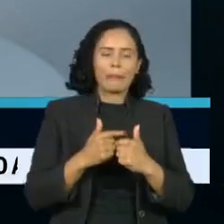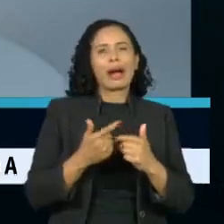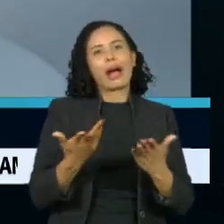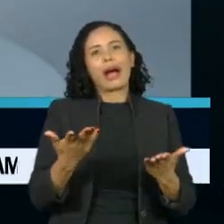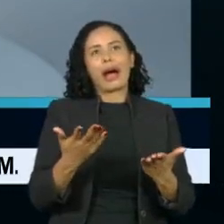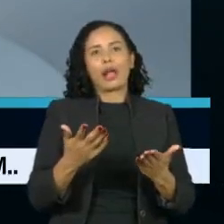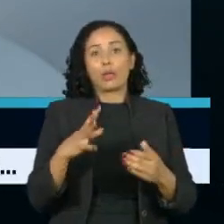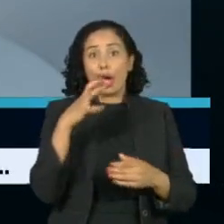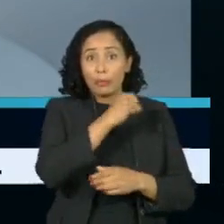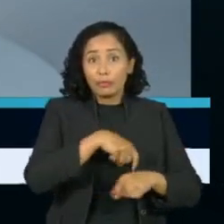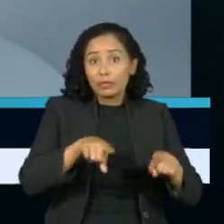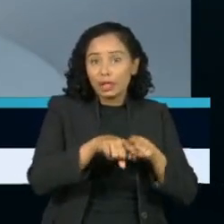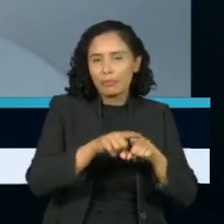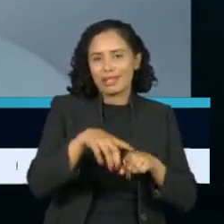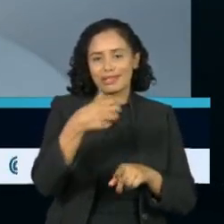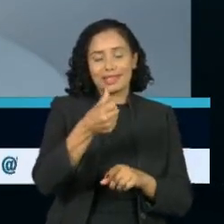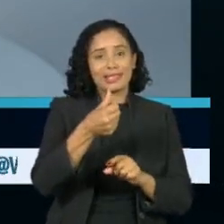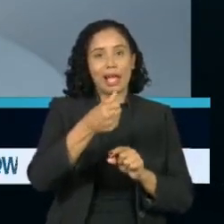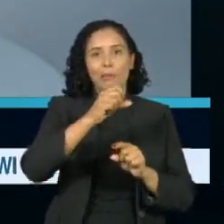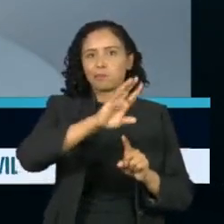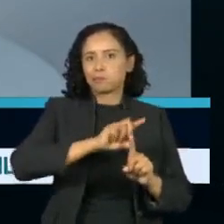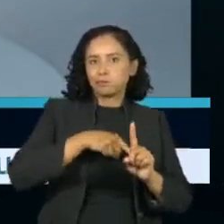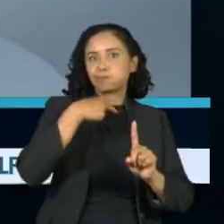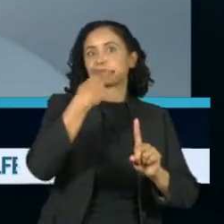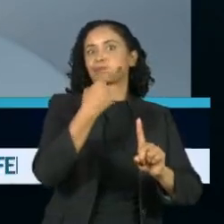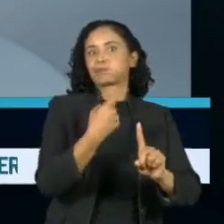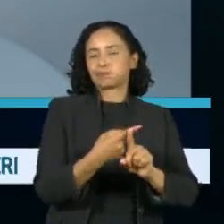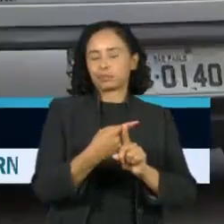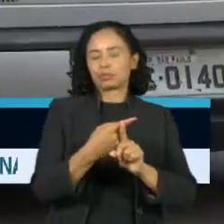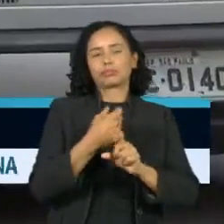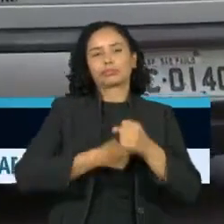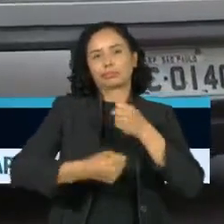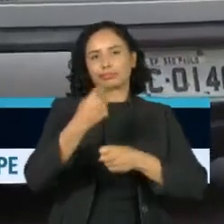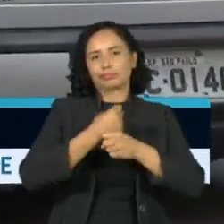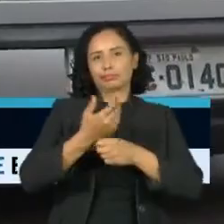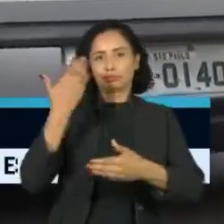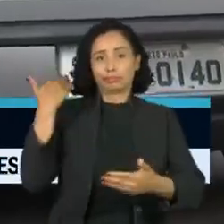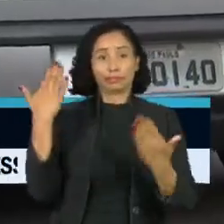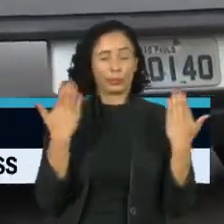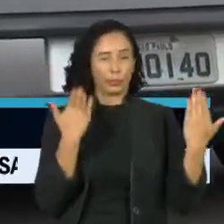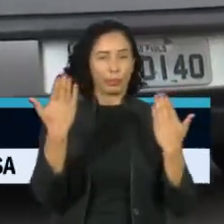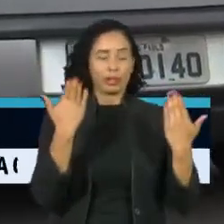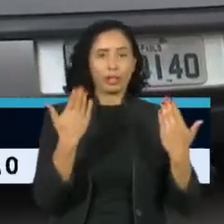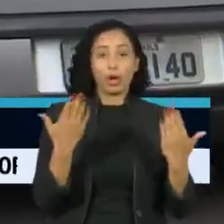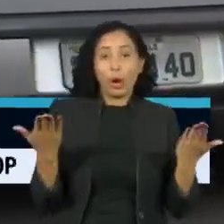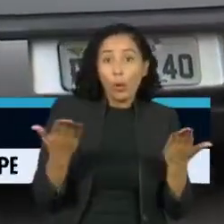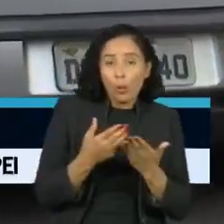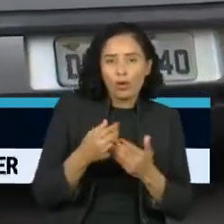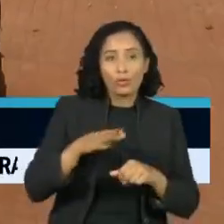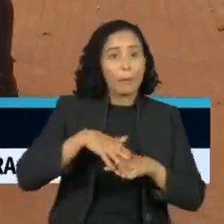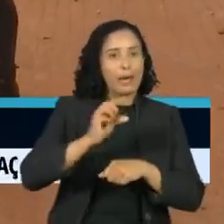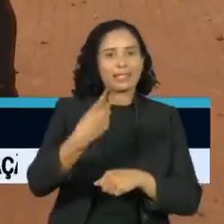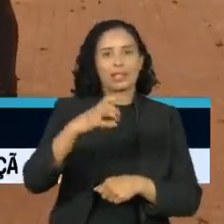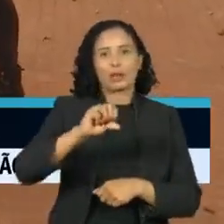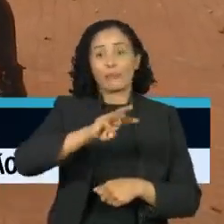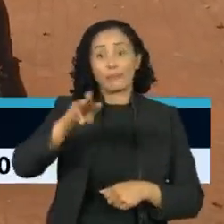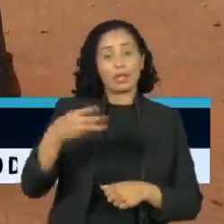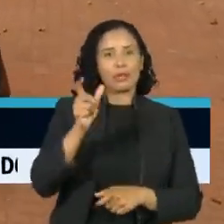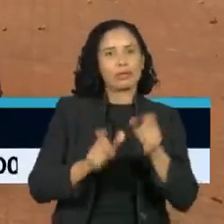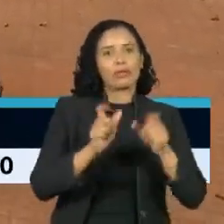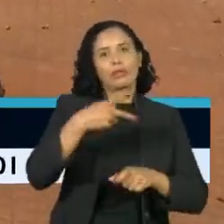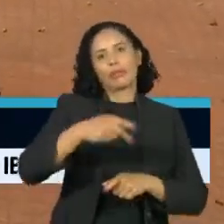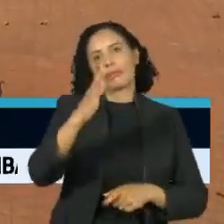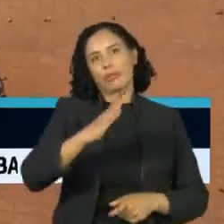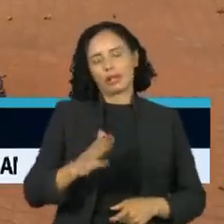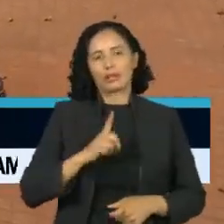vezes entre os desempregados em comparação ao ano anterior. Hoje são mais de 19 milhões de brasileiros em situação de